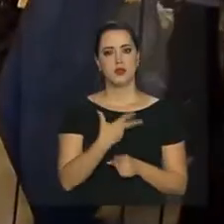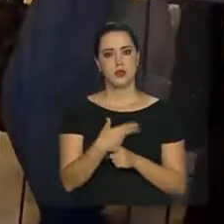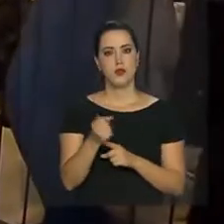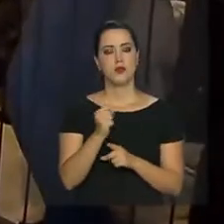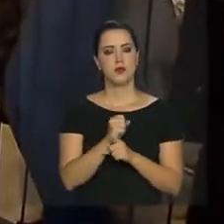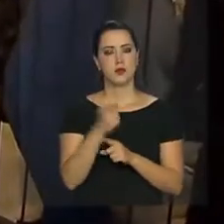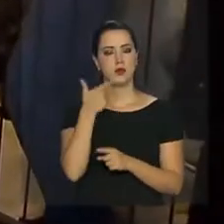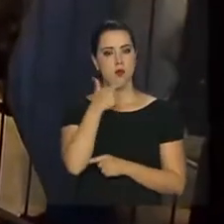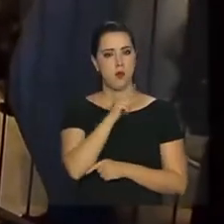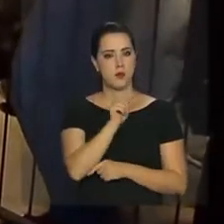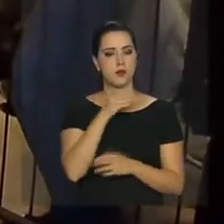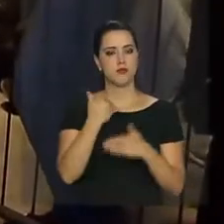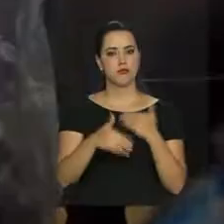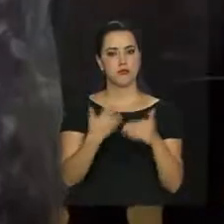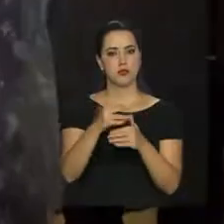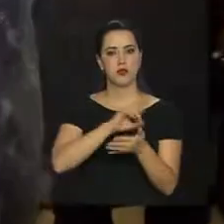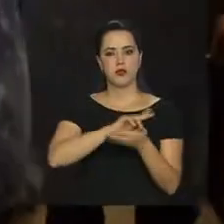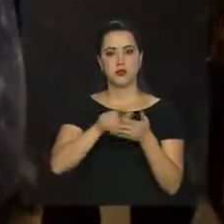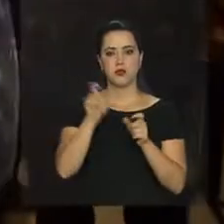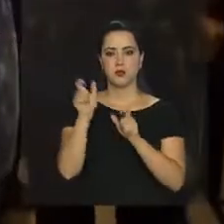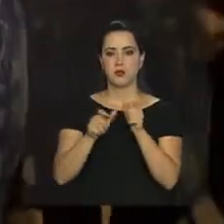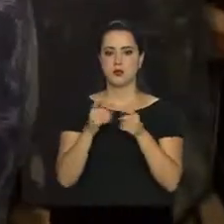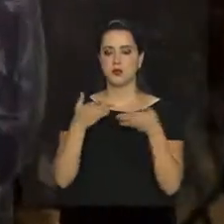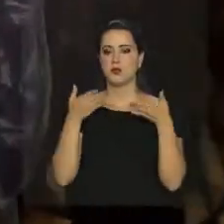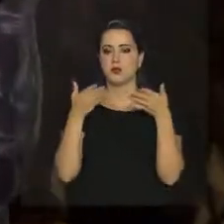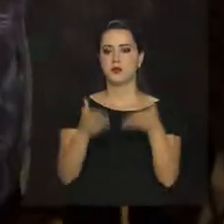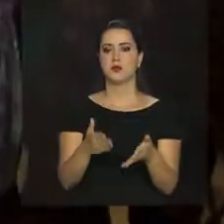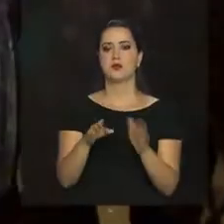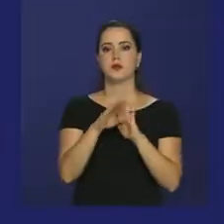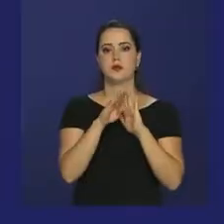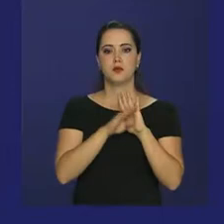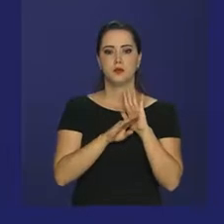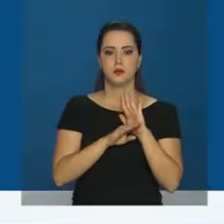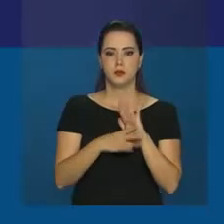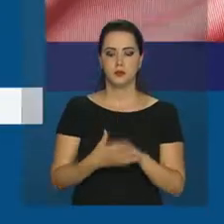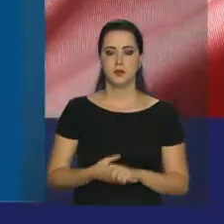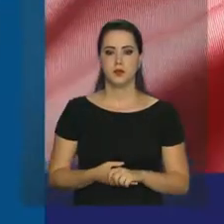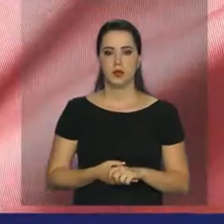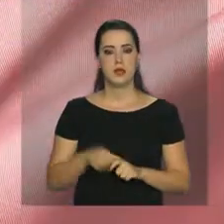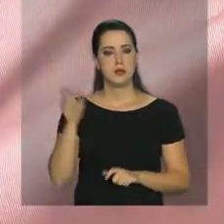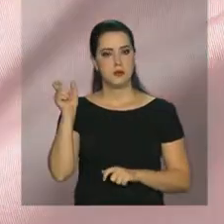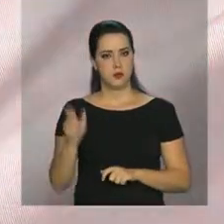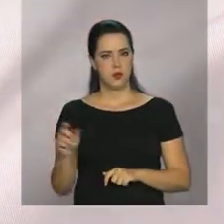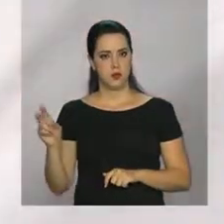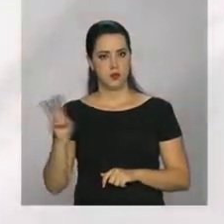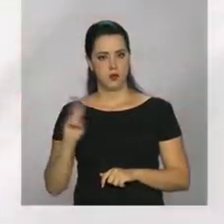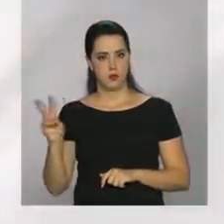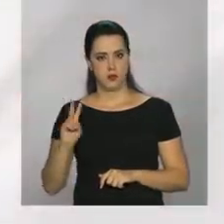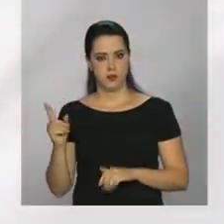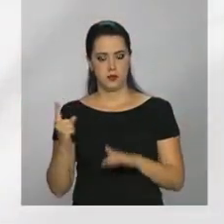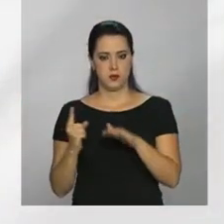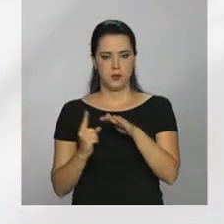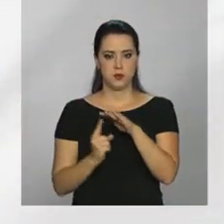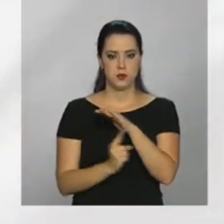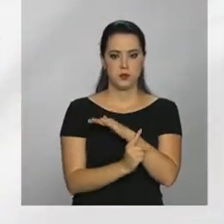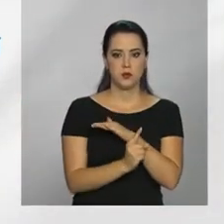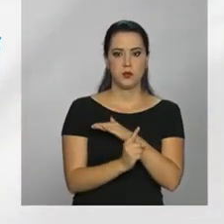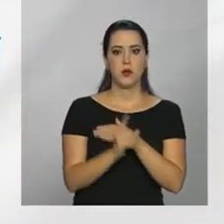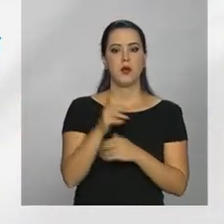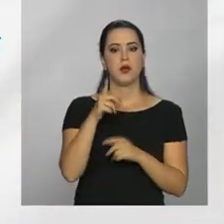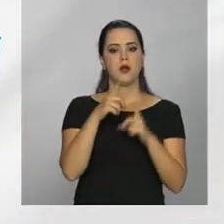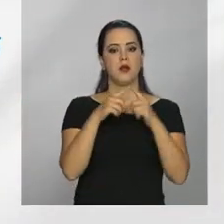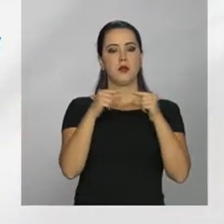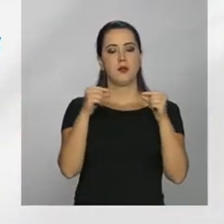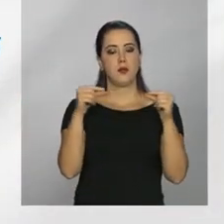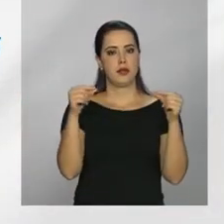alcançado por muitos dos primeiros a participar do programa. Além dos imigrantes que ficaram em Brasília, outros grupos